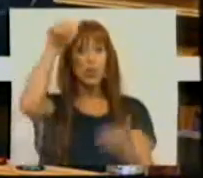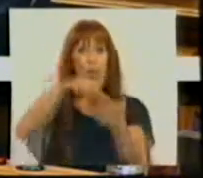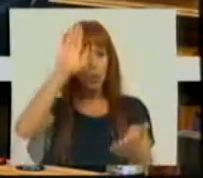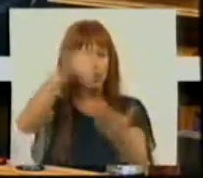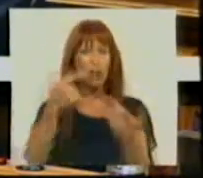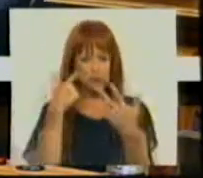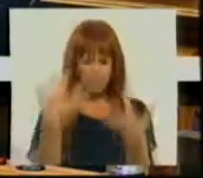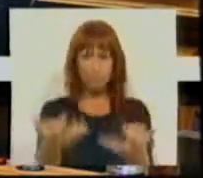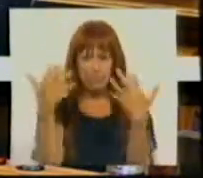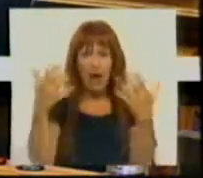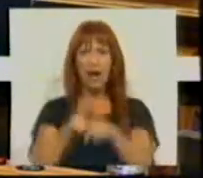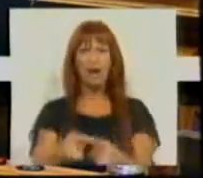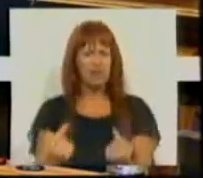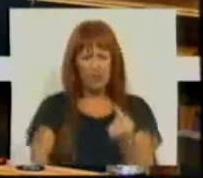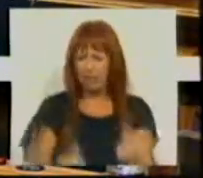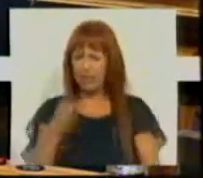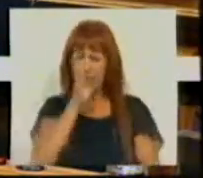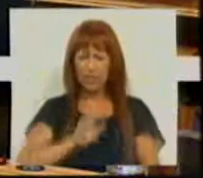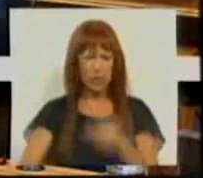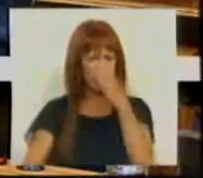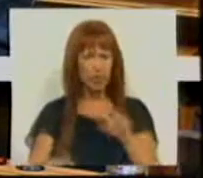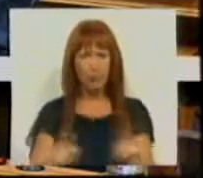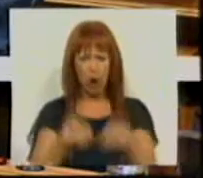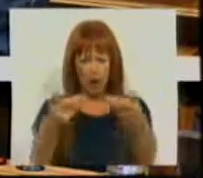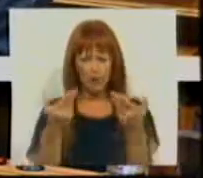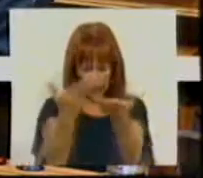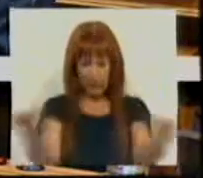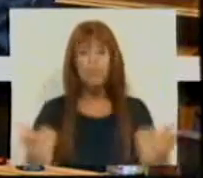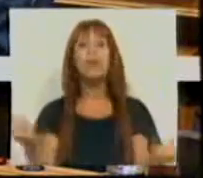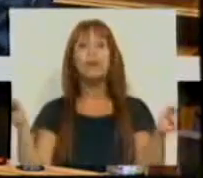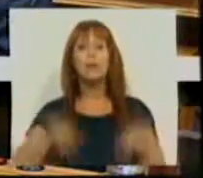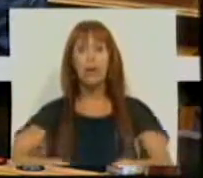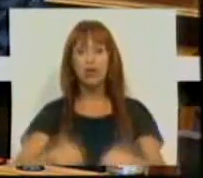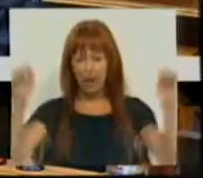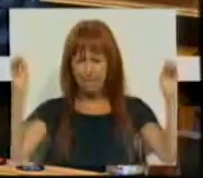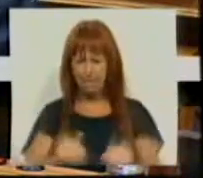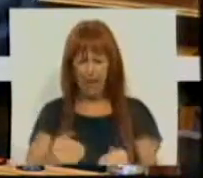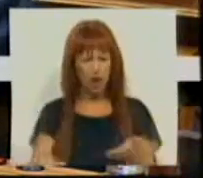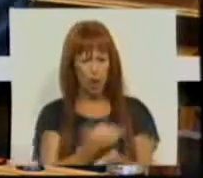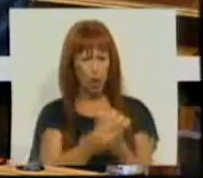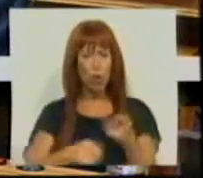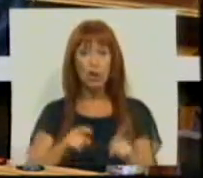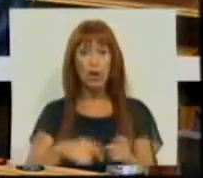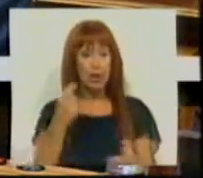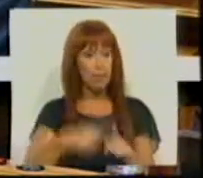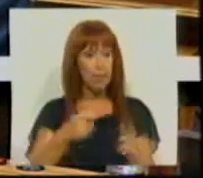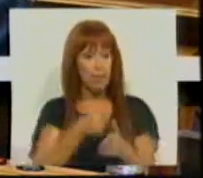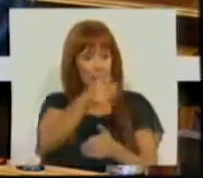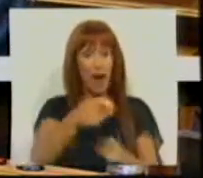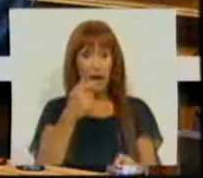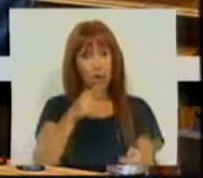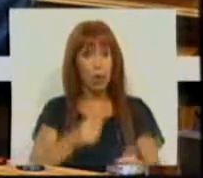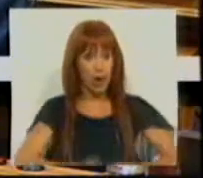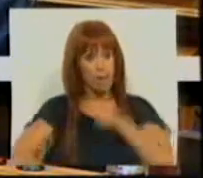são visíveis a cada execução orçamental. Cada vez menos recursos para a prestação que mais